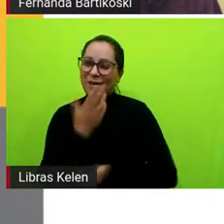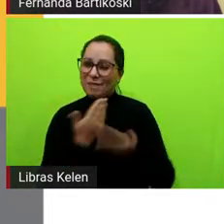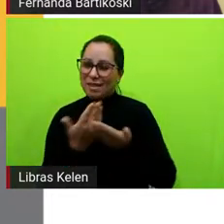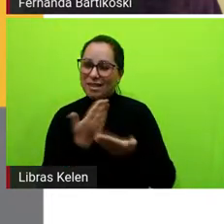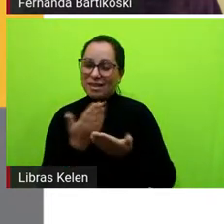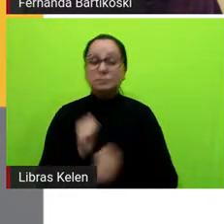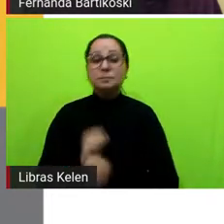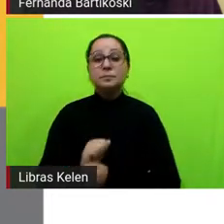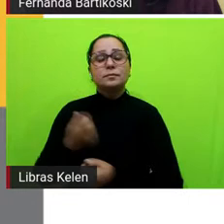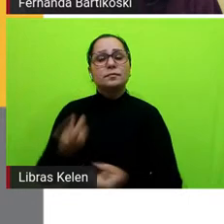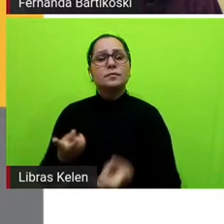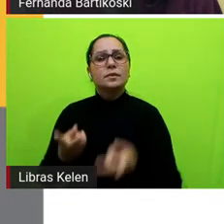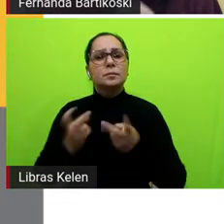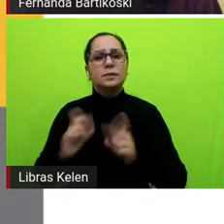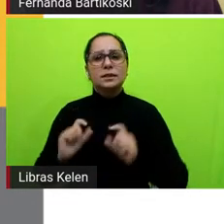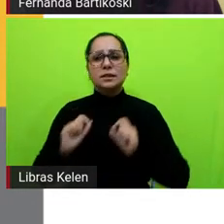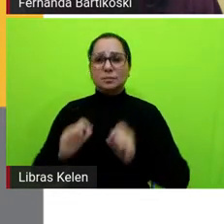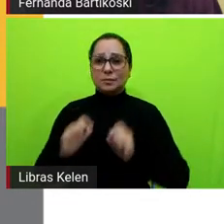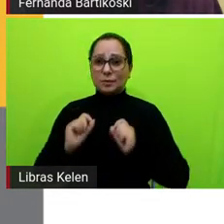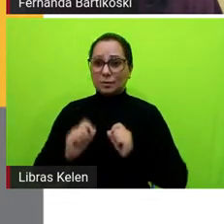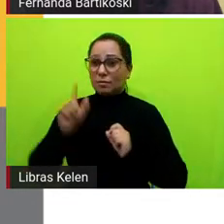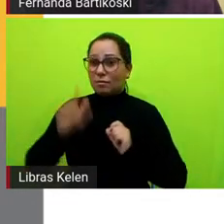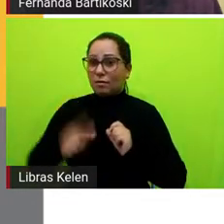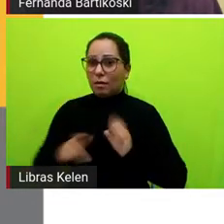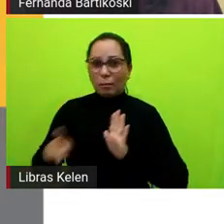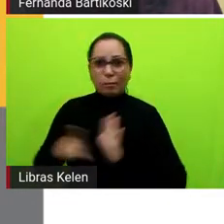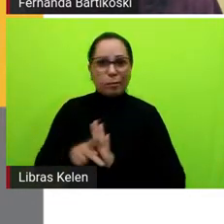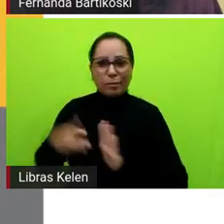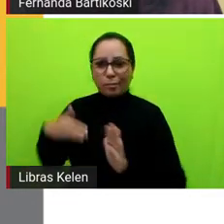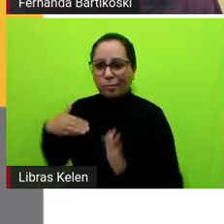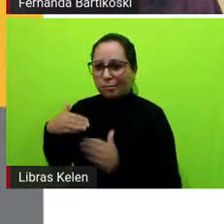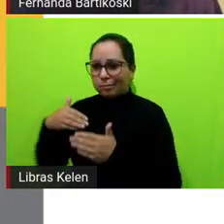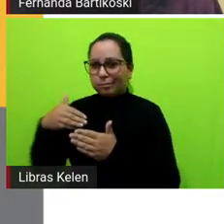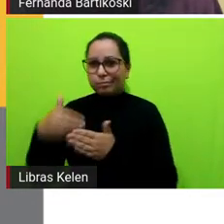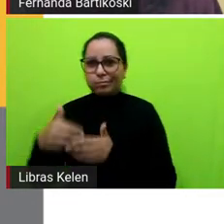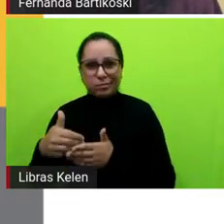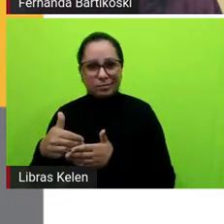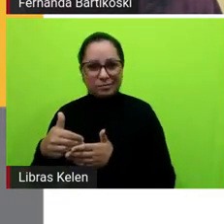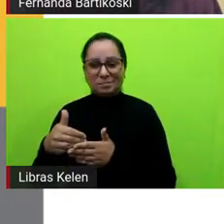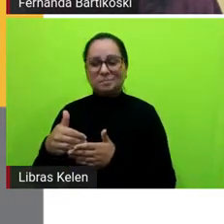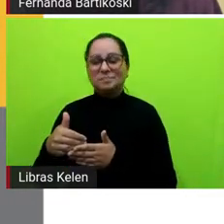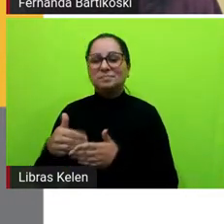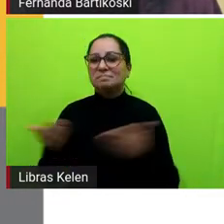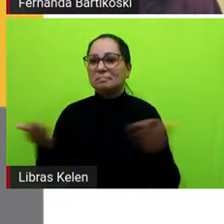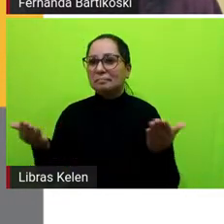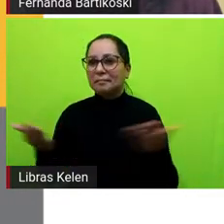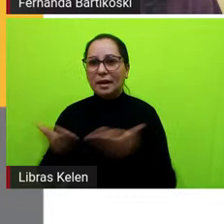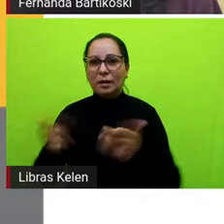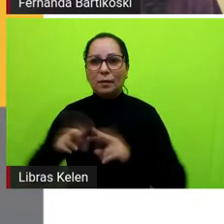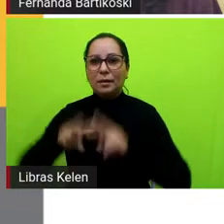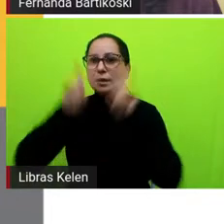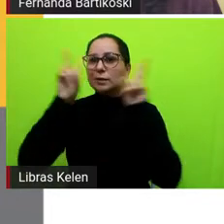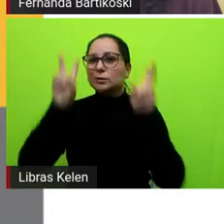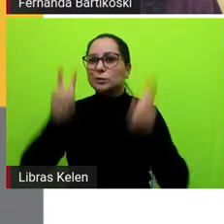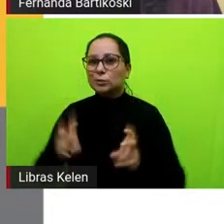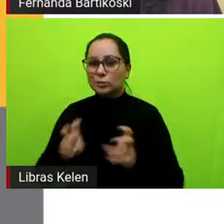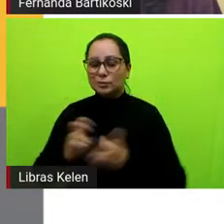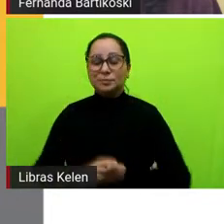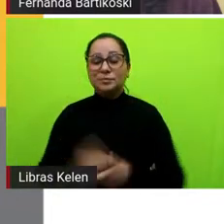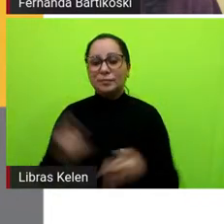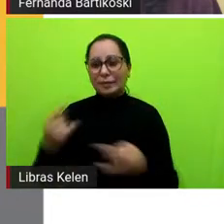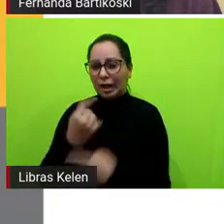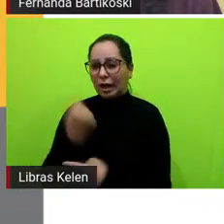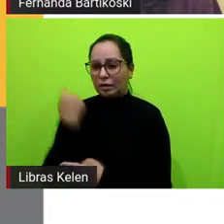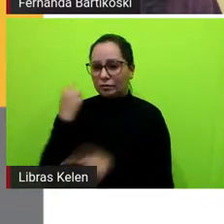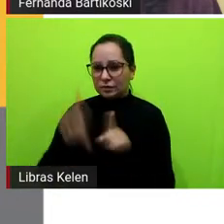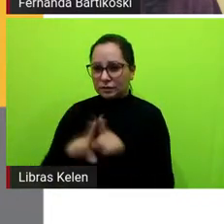percebeu que é uma tendência, assim, né? Um tópico emergente nas demandas da nossa última live, que foi